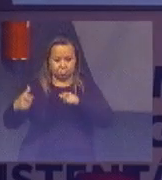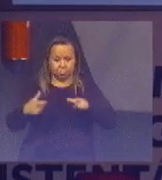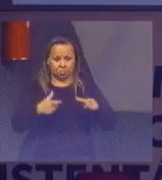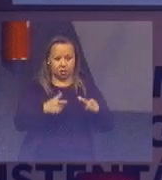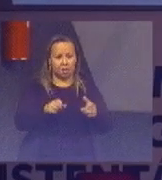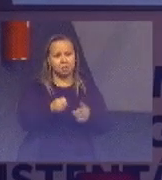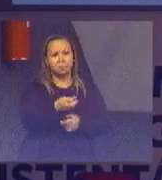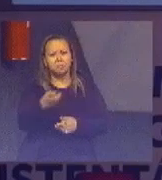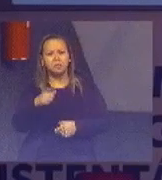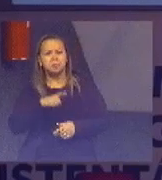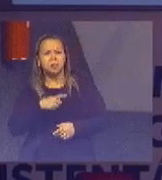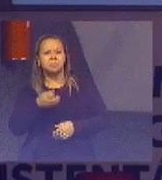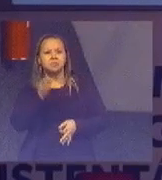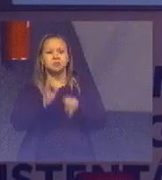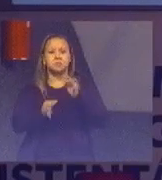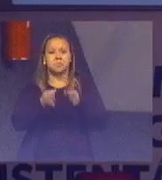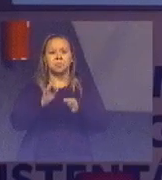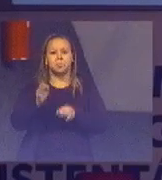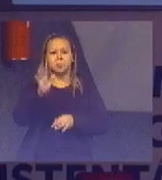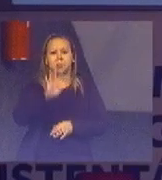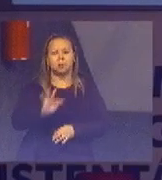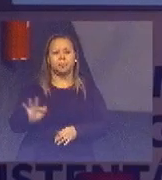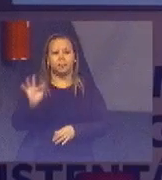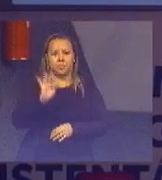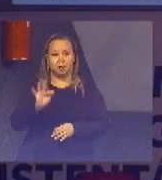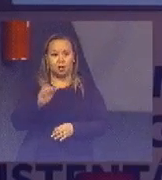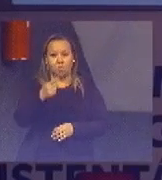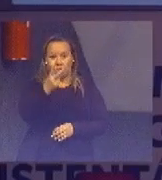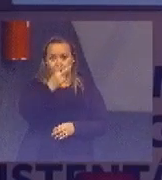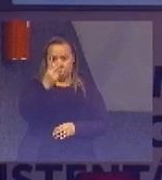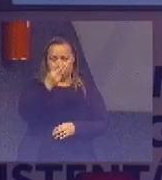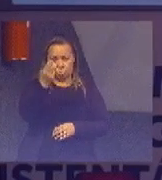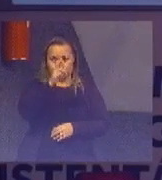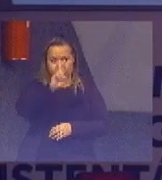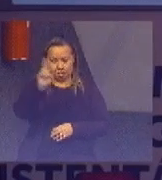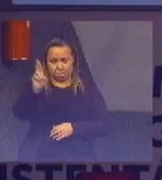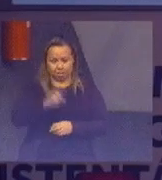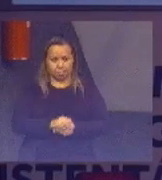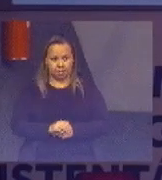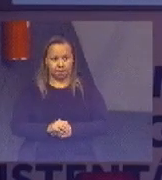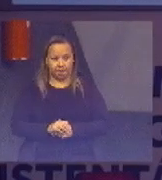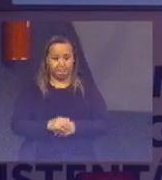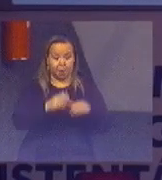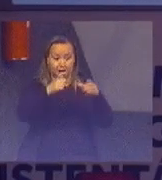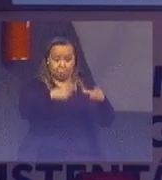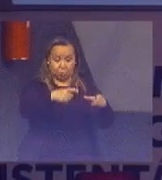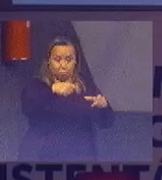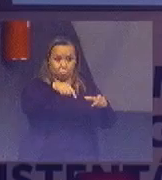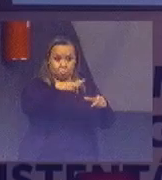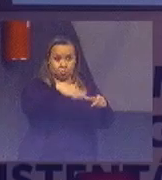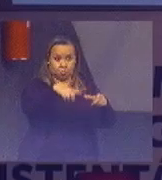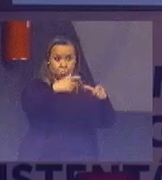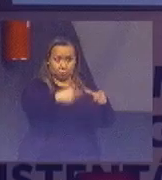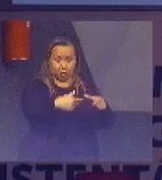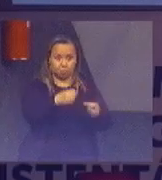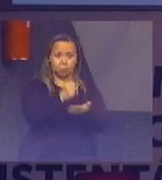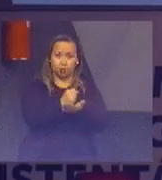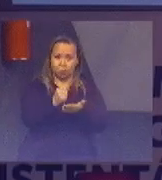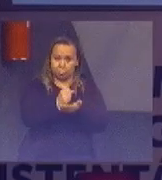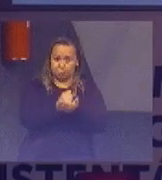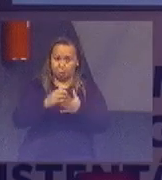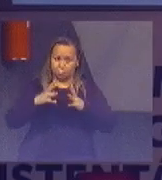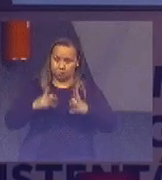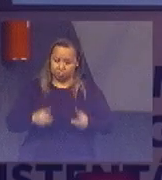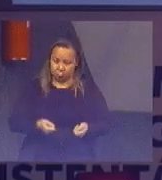justiça eleitoral, 10 reais, então, uma variação bem grande, e aqui é metro quadrado do contrato de limpeza, é diferente do